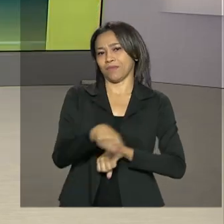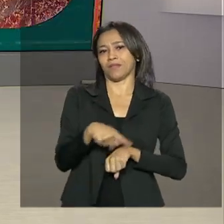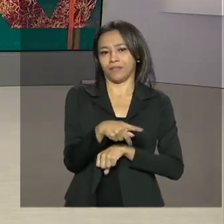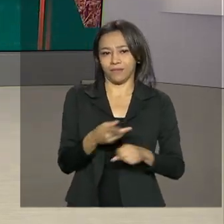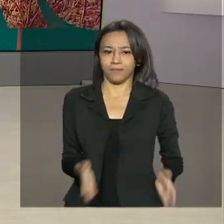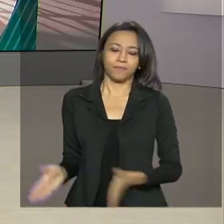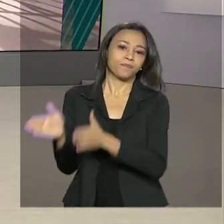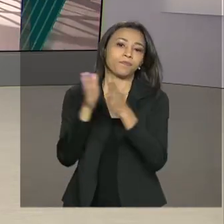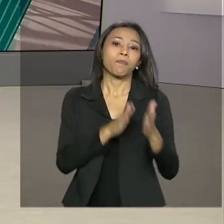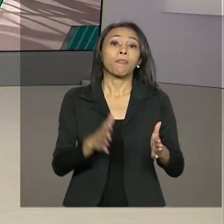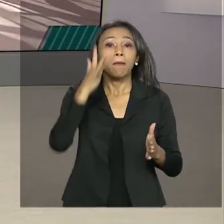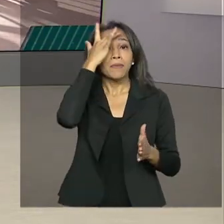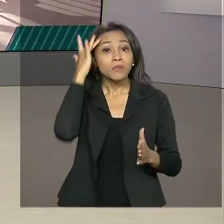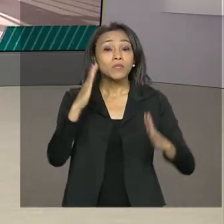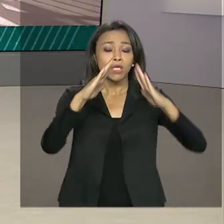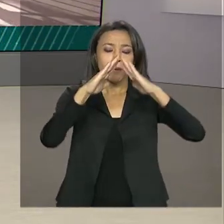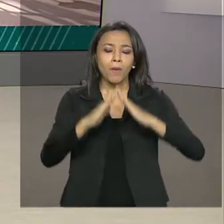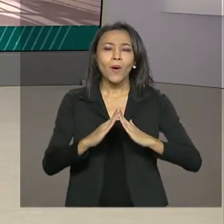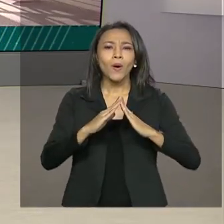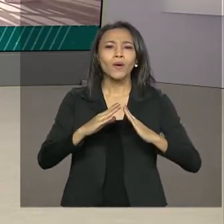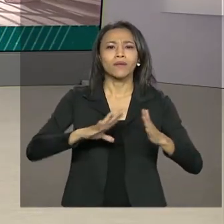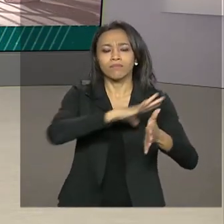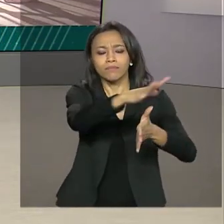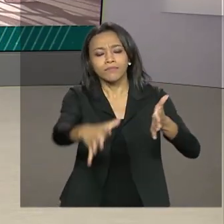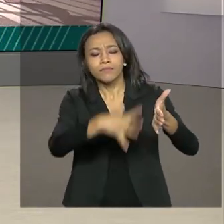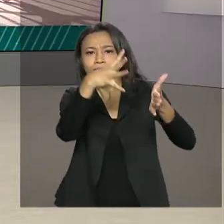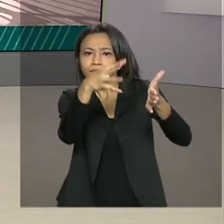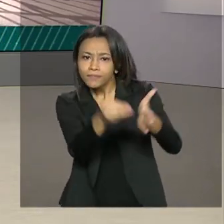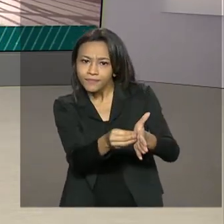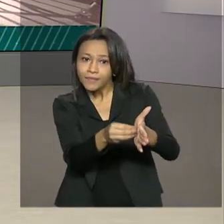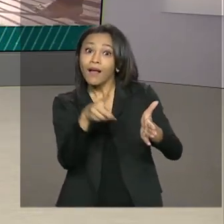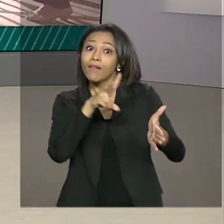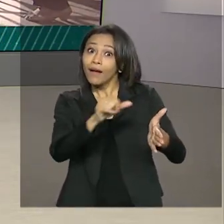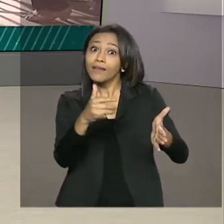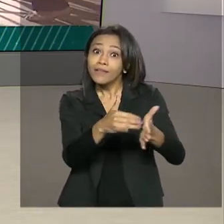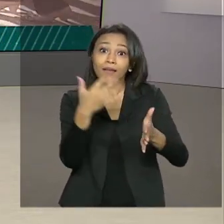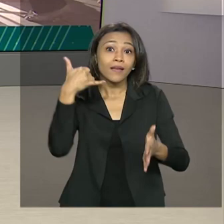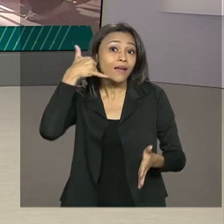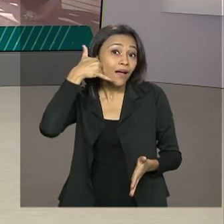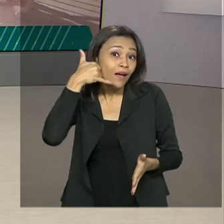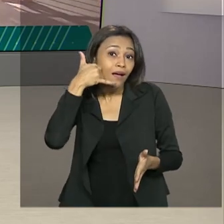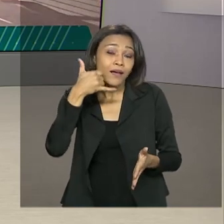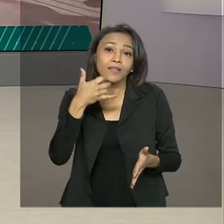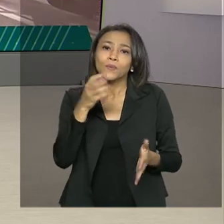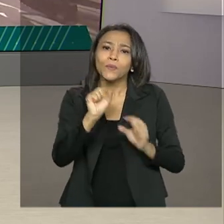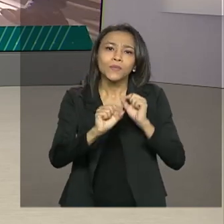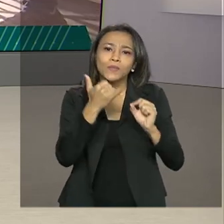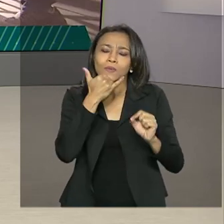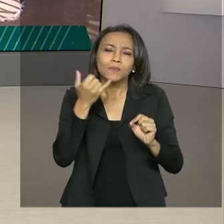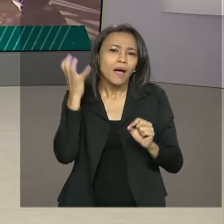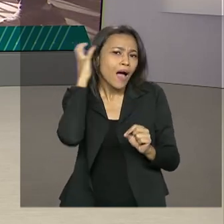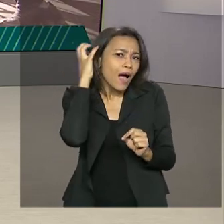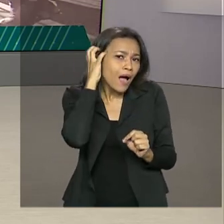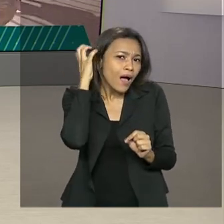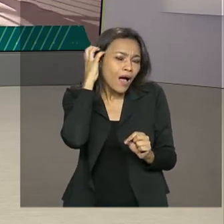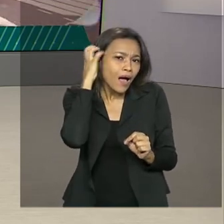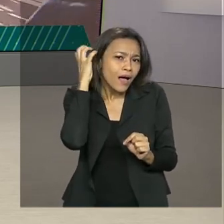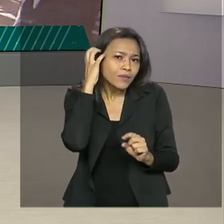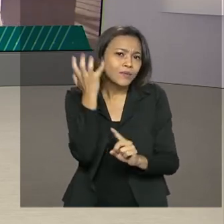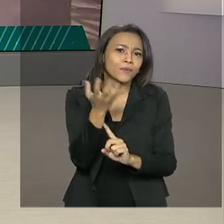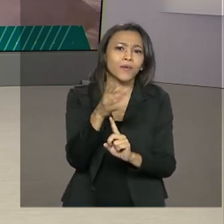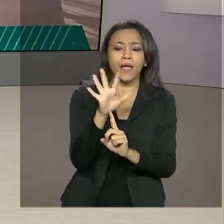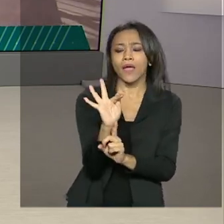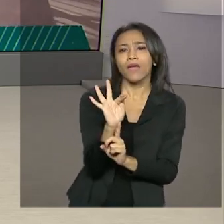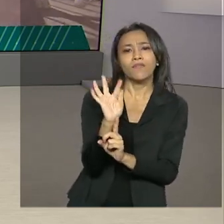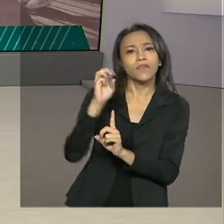Moradores do interior da Amazônia Legal vão ter acesso a sinal de rádio FM. É mais informação e entretenimento para